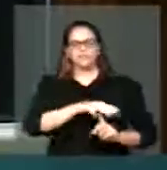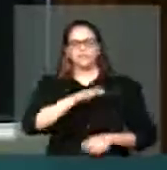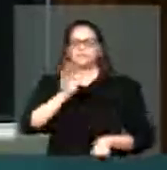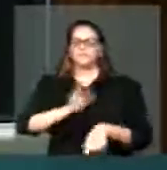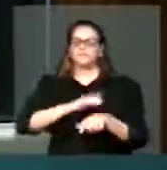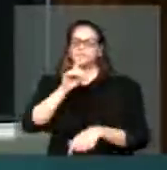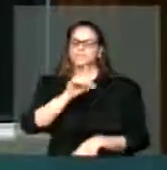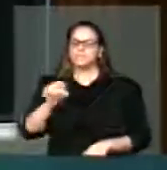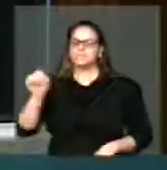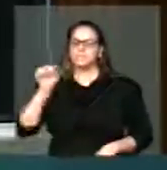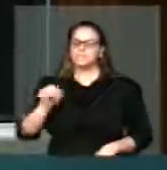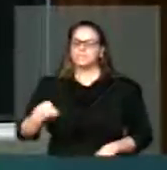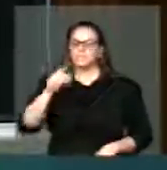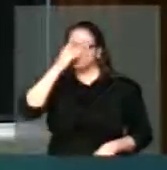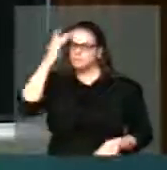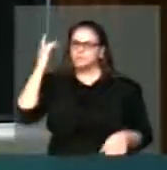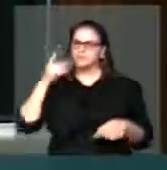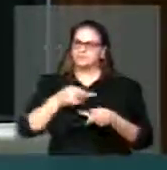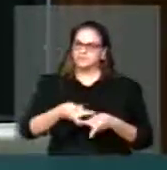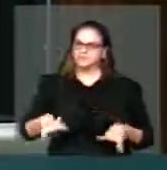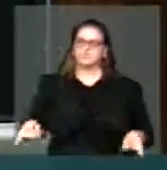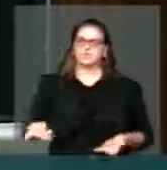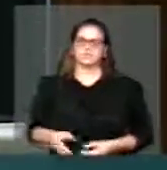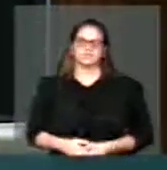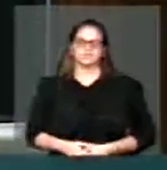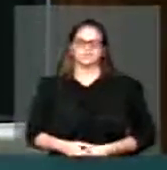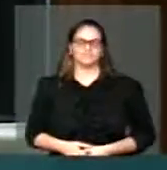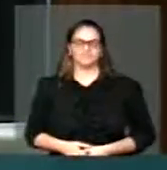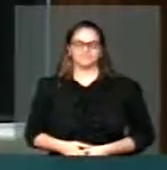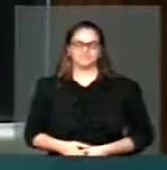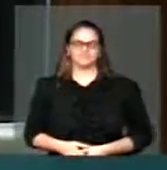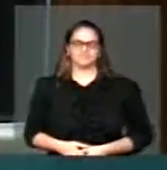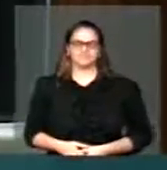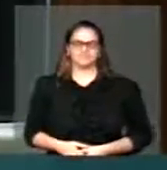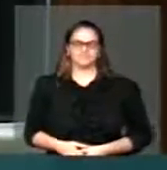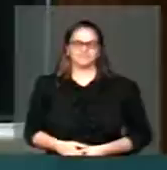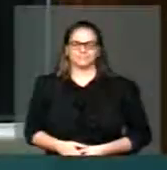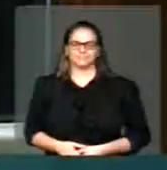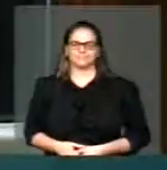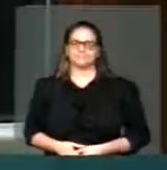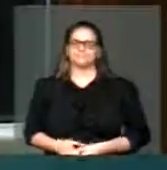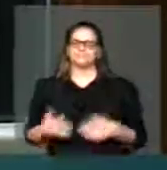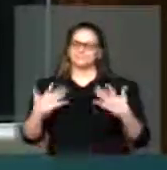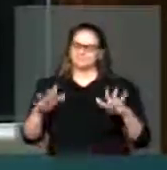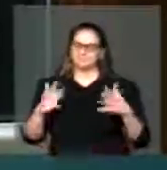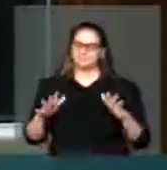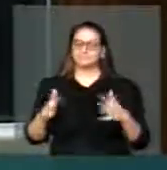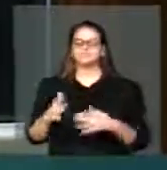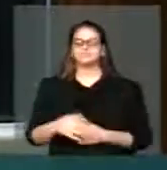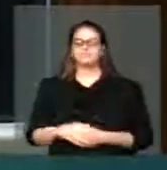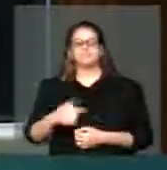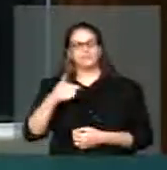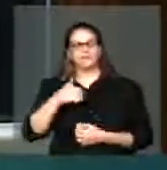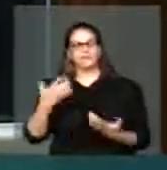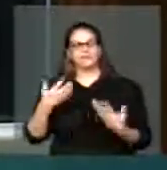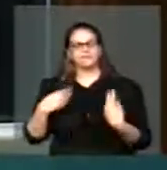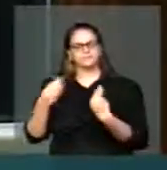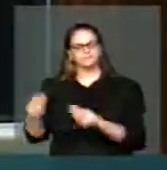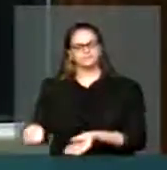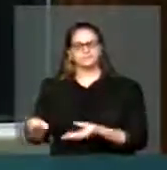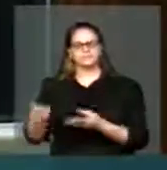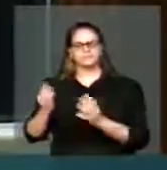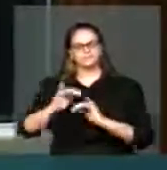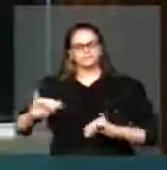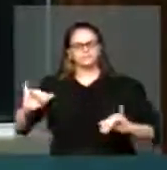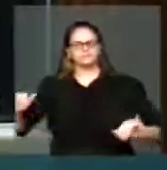participaram dessa feira. E eu quero pedir a V. Exª para dar publicidade a esse pronunciamento, esse registro que fazemos